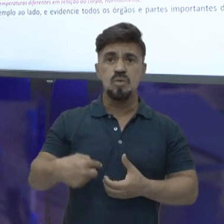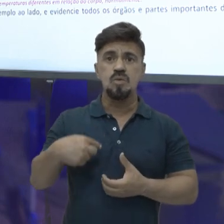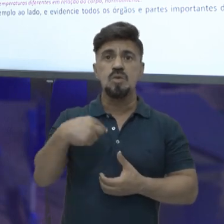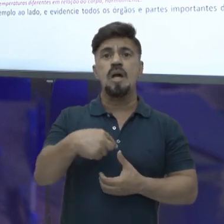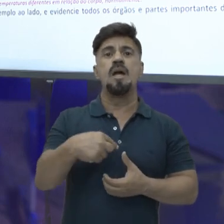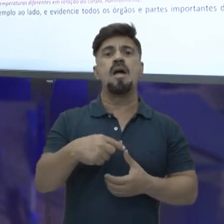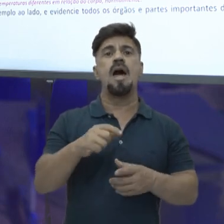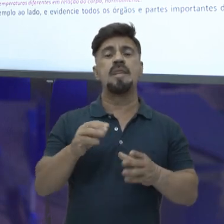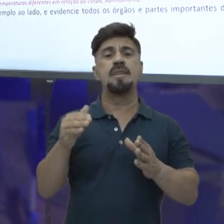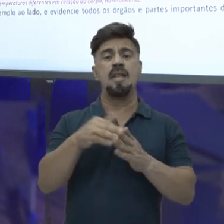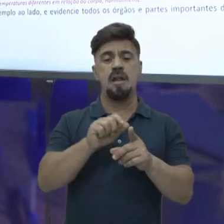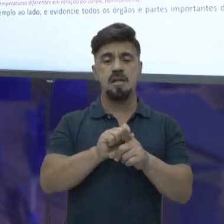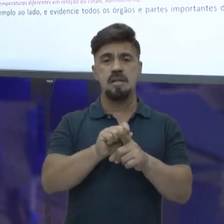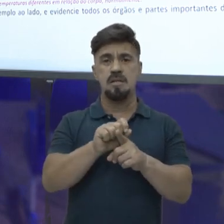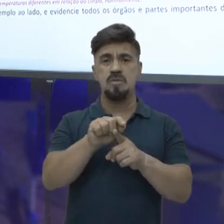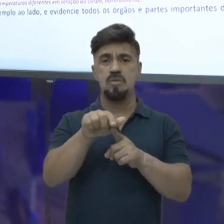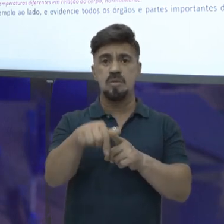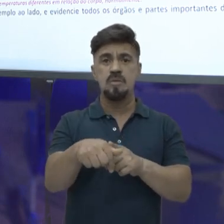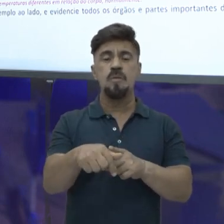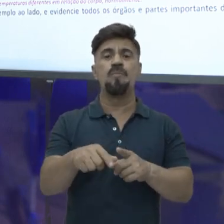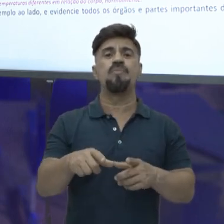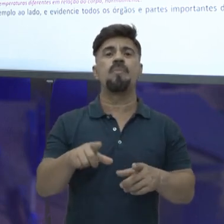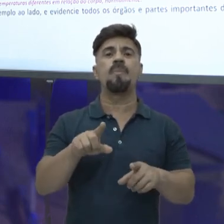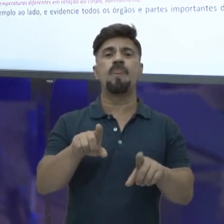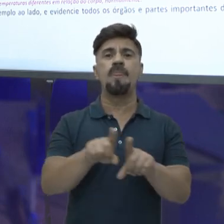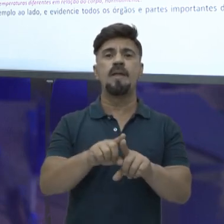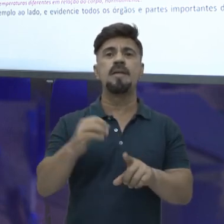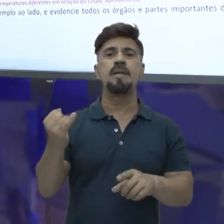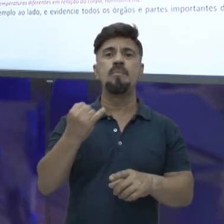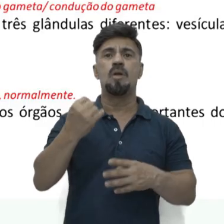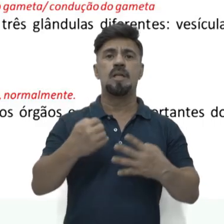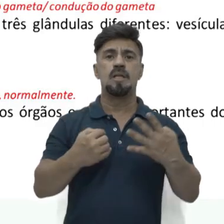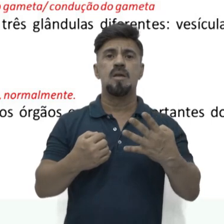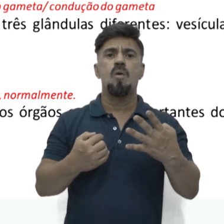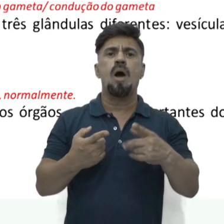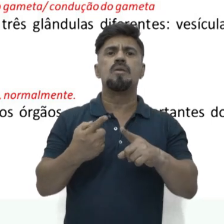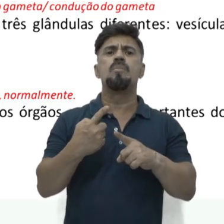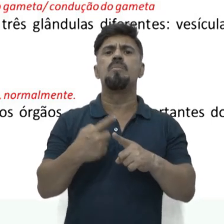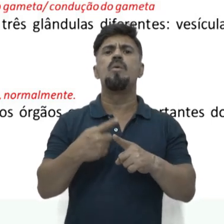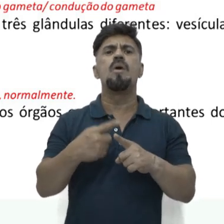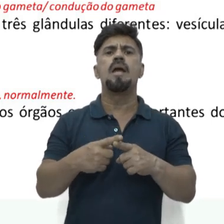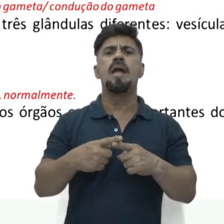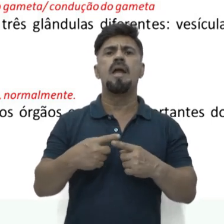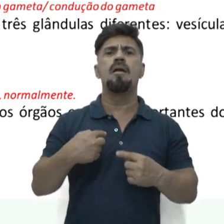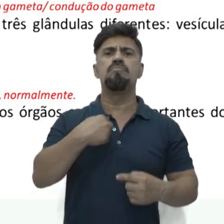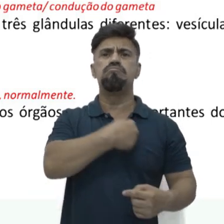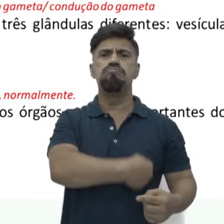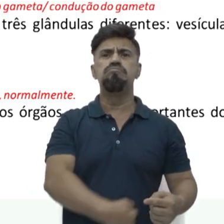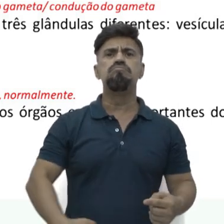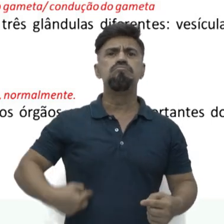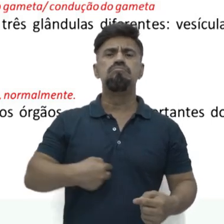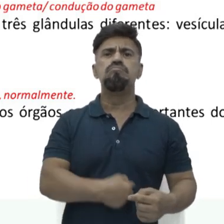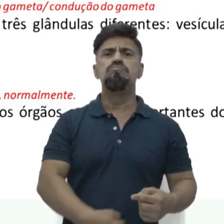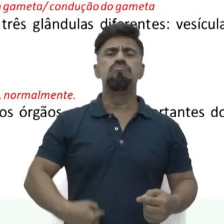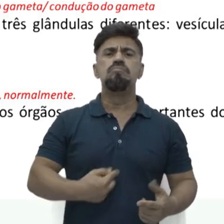ejaculado. Outra coisa que é importante aqui, ó, essa 4, porque parte do sistema reprodutor masculino é fora do corpo,